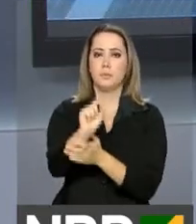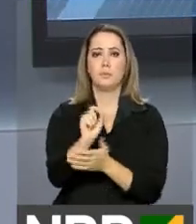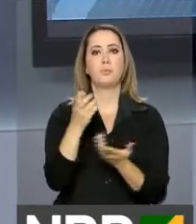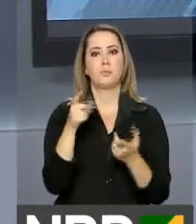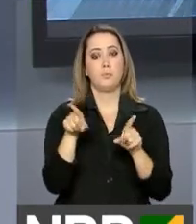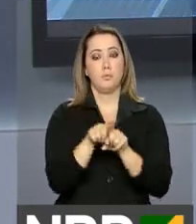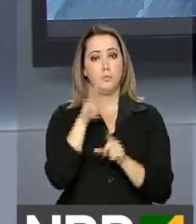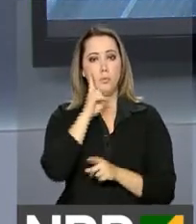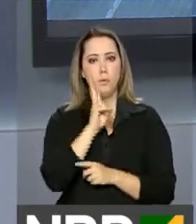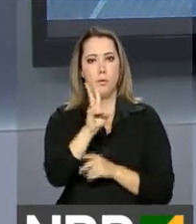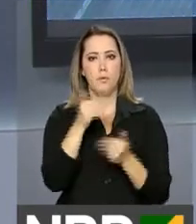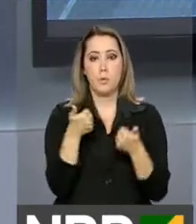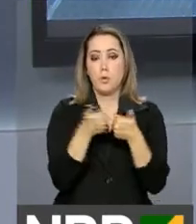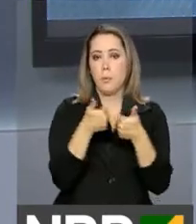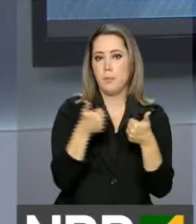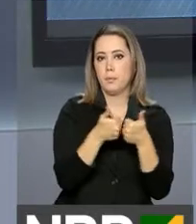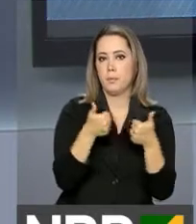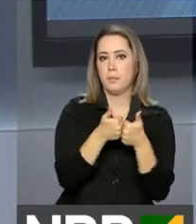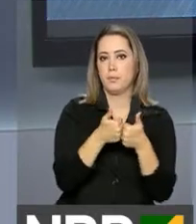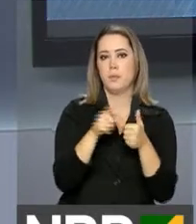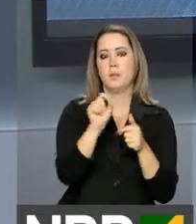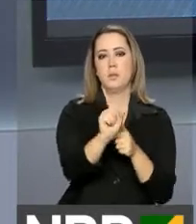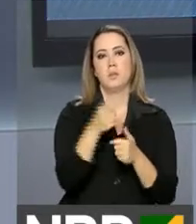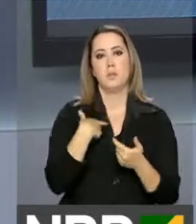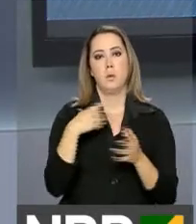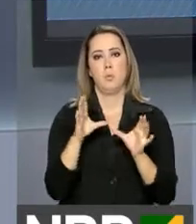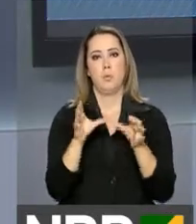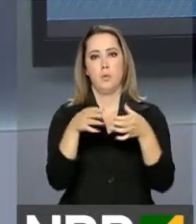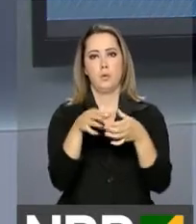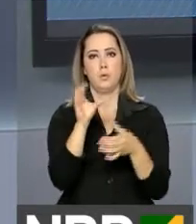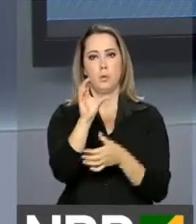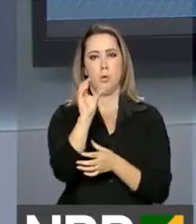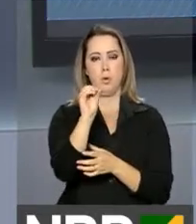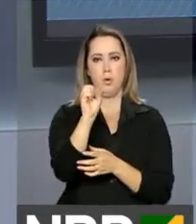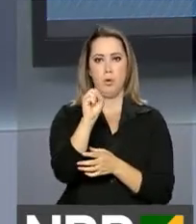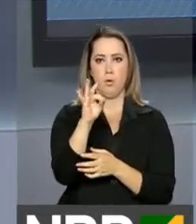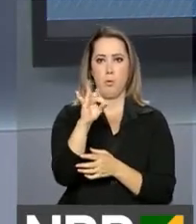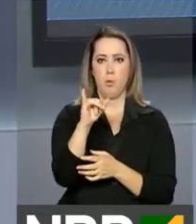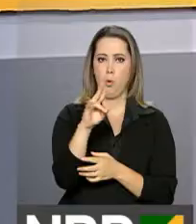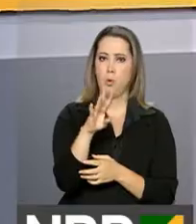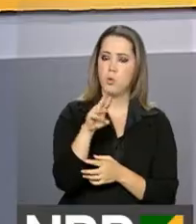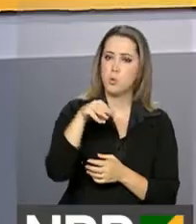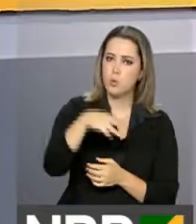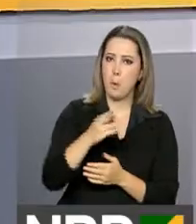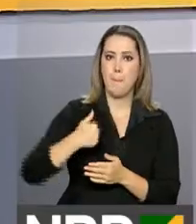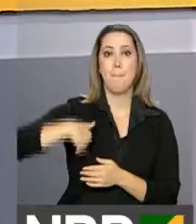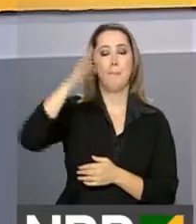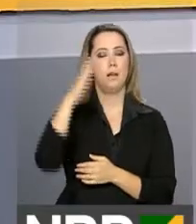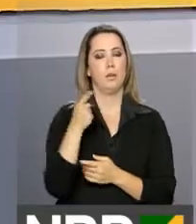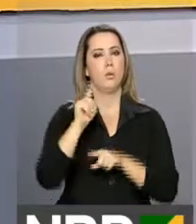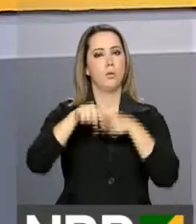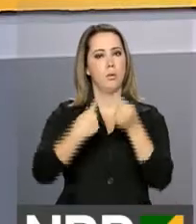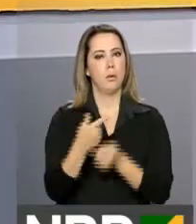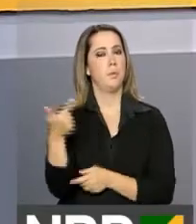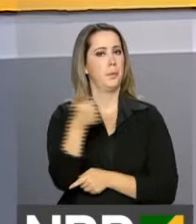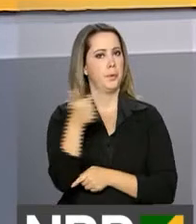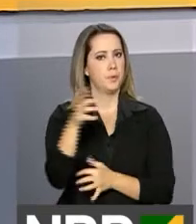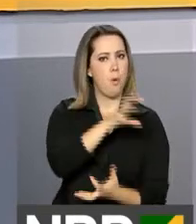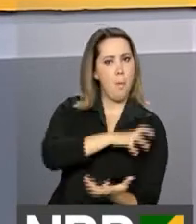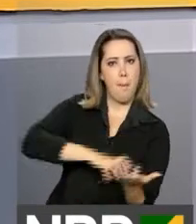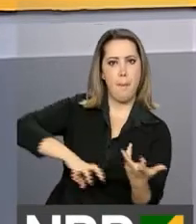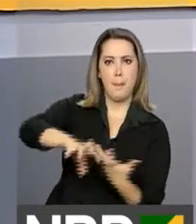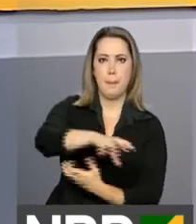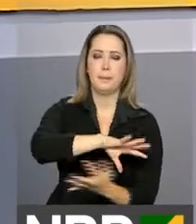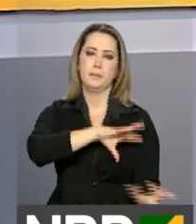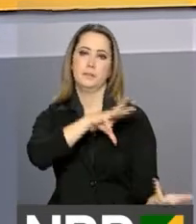trabalhos da Operação Óstion, a maior já feita depois da Segunda Guerra Mundial. Segundo o ministro Jungmann, o país